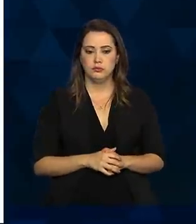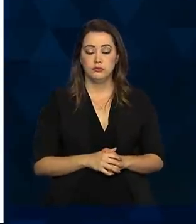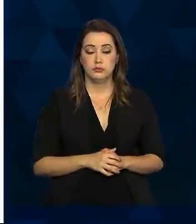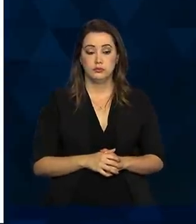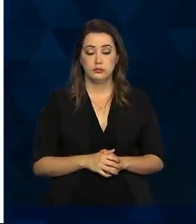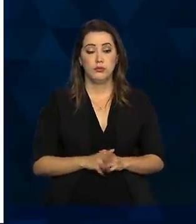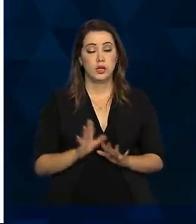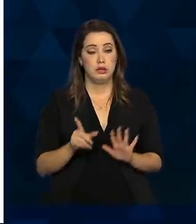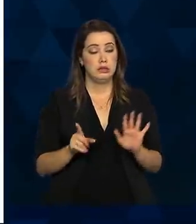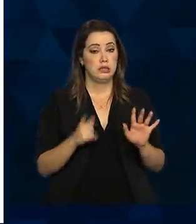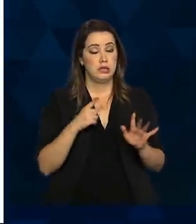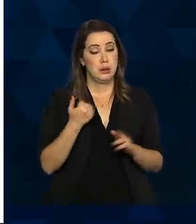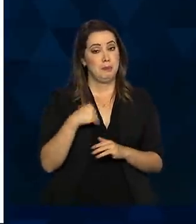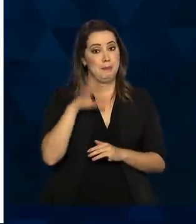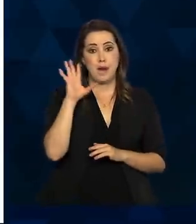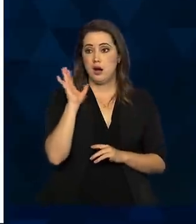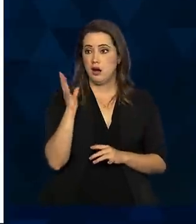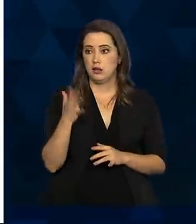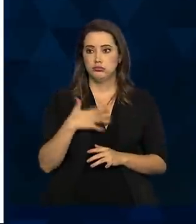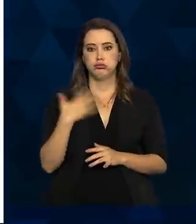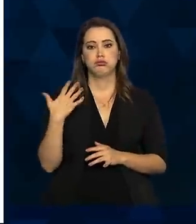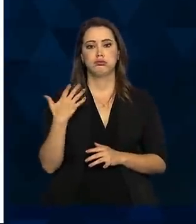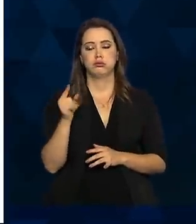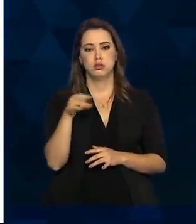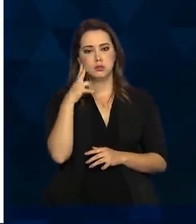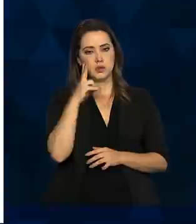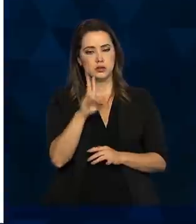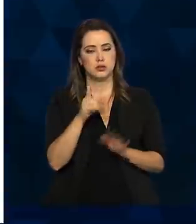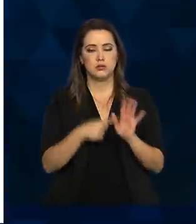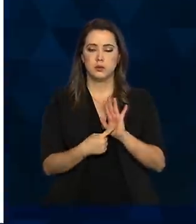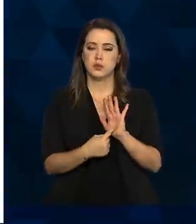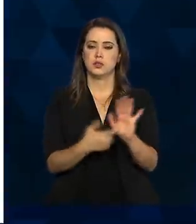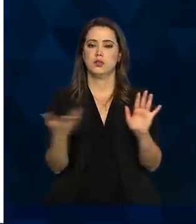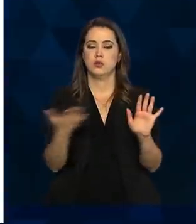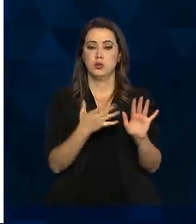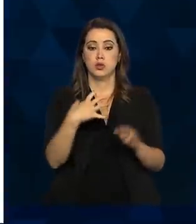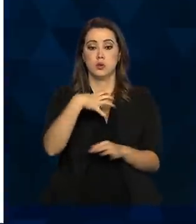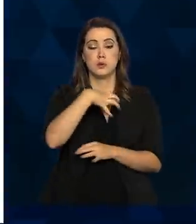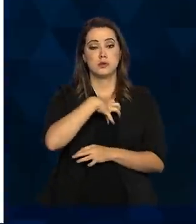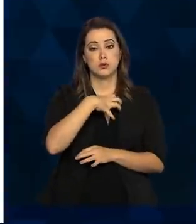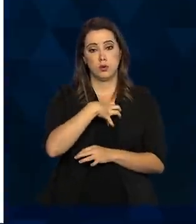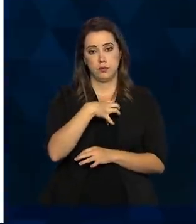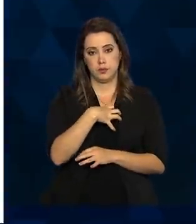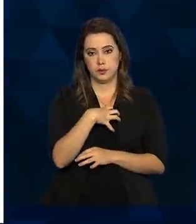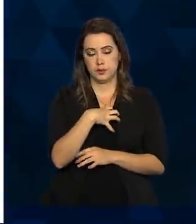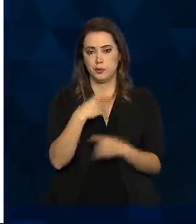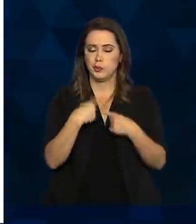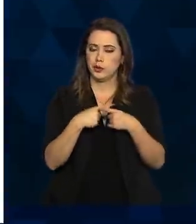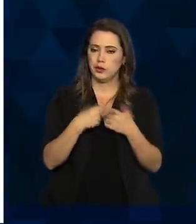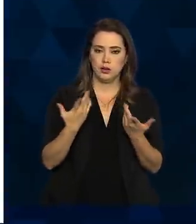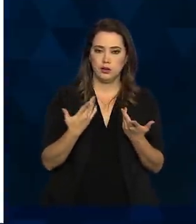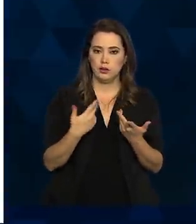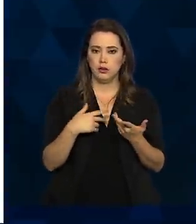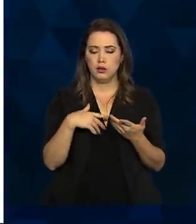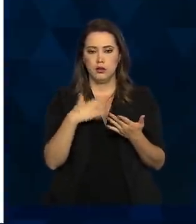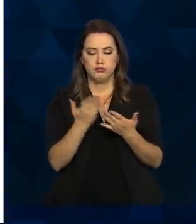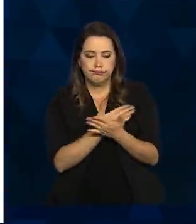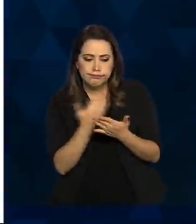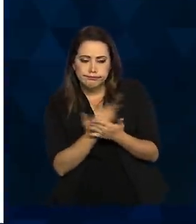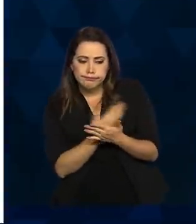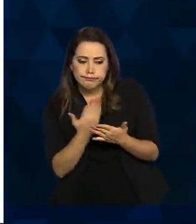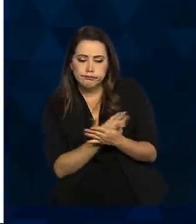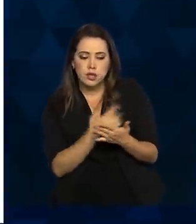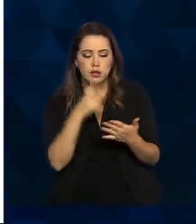O resultado, talvez, mais impactante que nós vamos apresentar hoje é sobre sintomas. Porque a literatura se